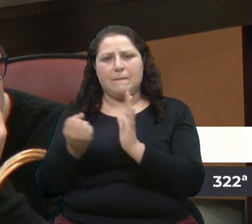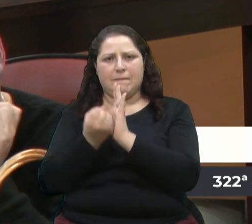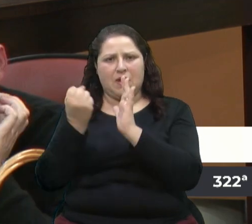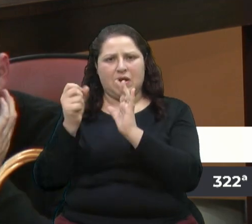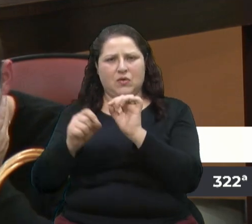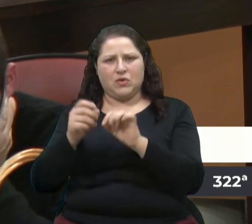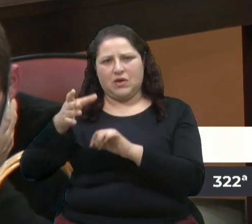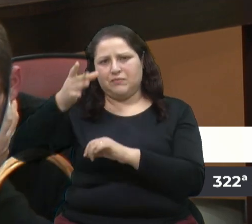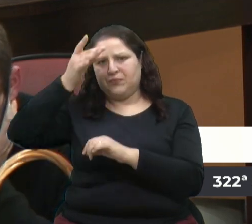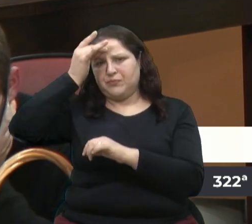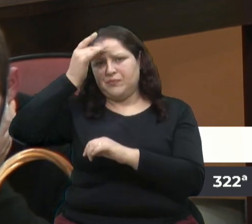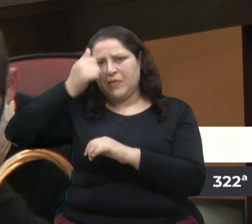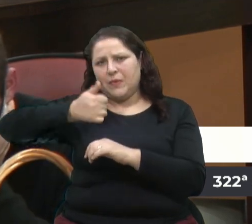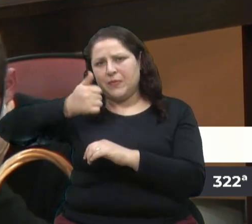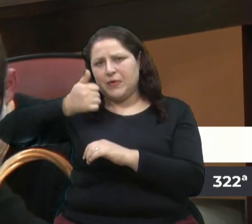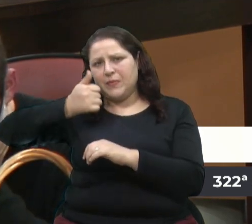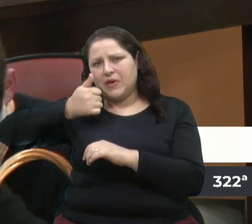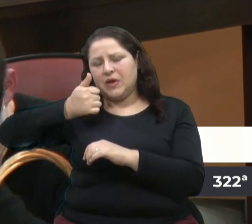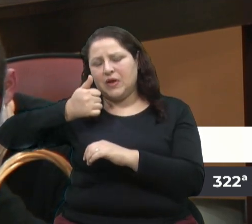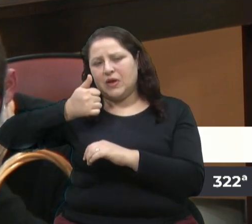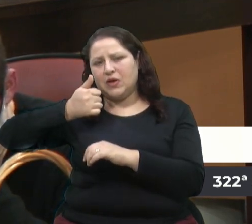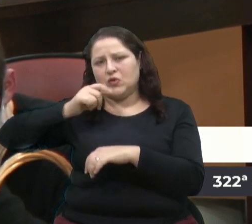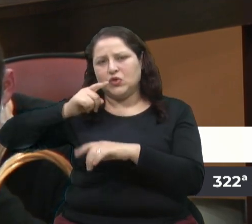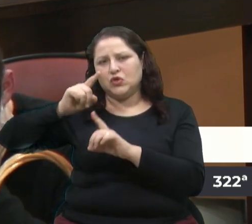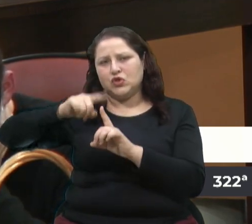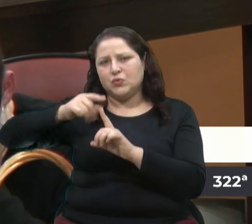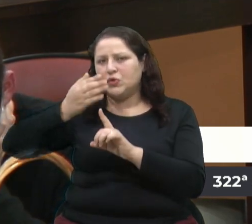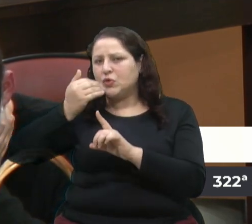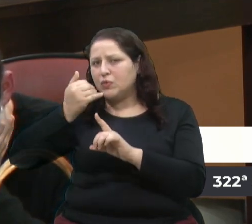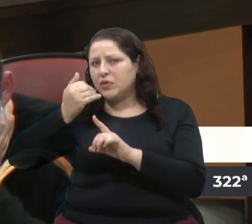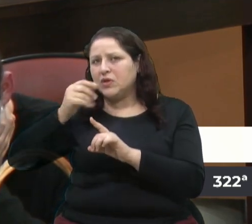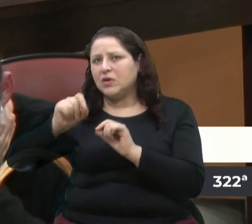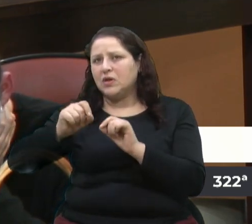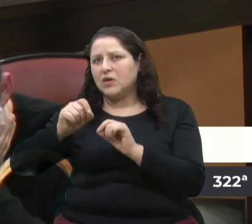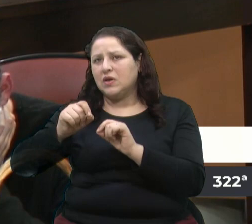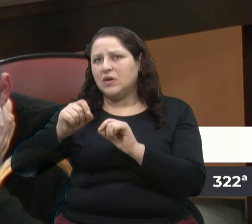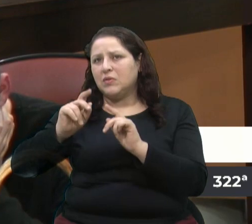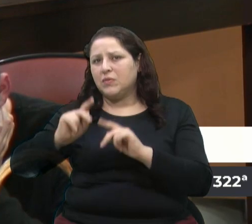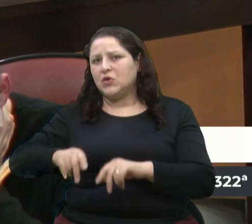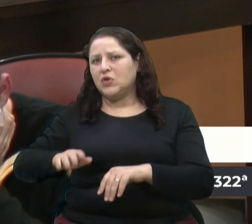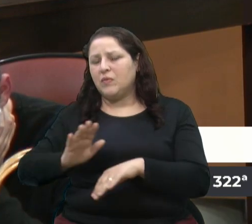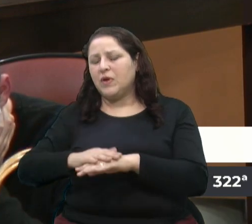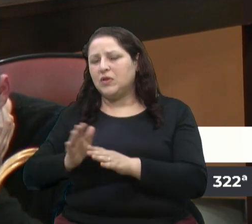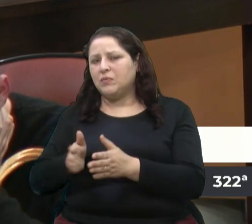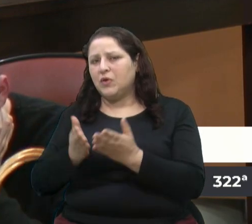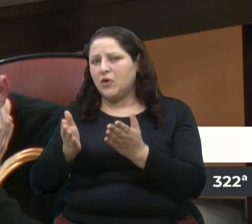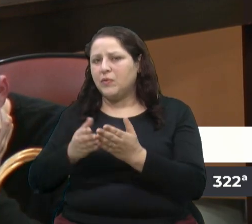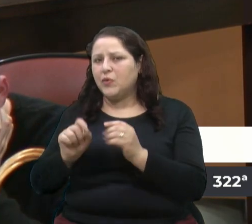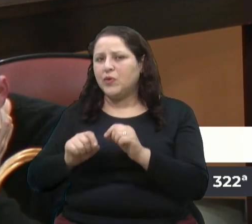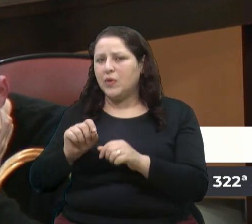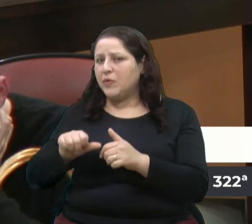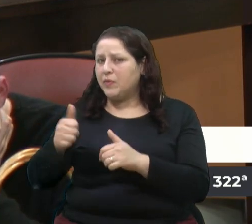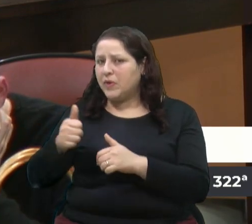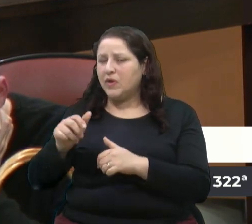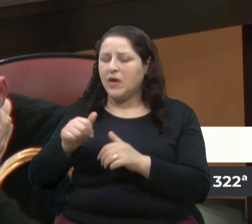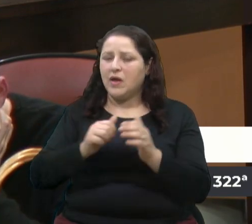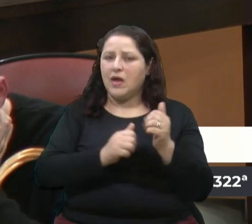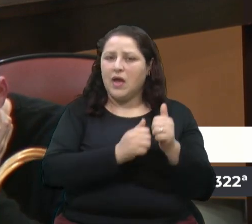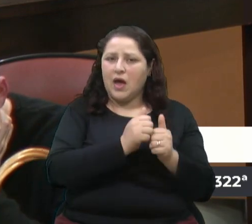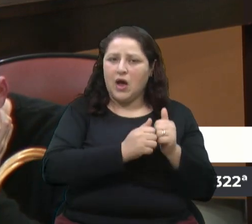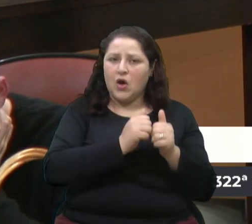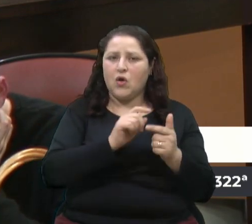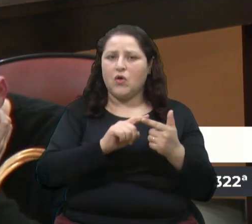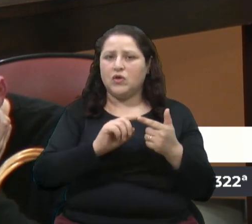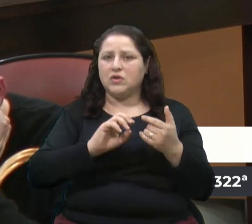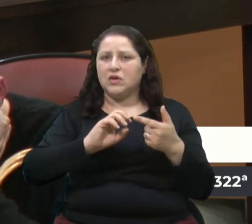o que é o primeiro prato quando há dificuldade que vai na mesa do mais humilho? Arroz, feijão, Felipe, e eu ainda